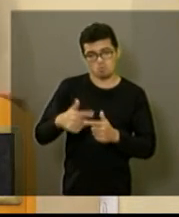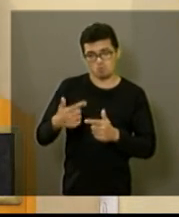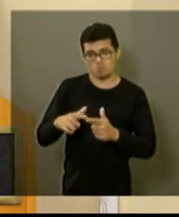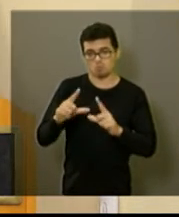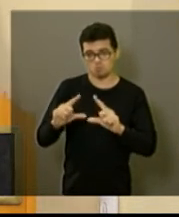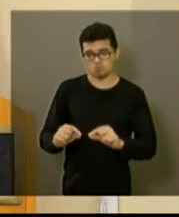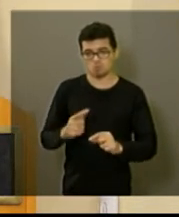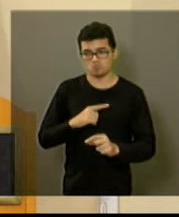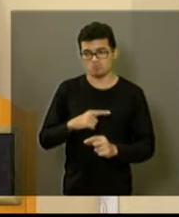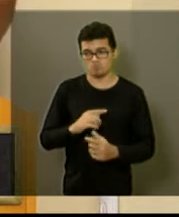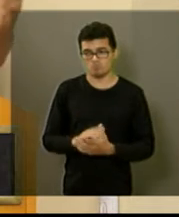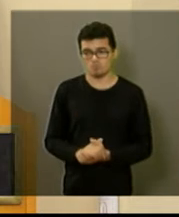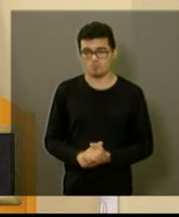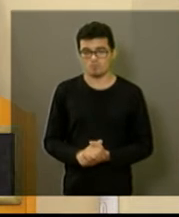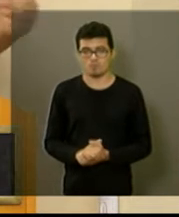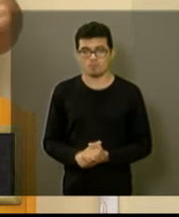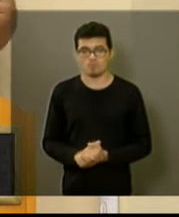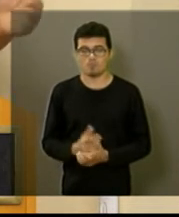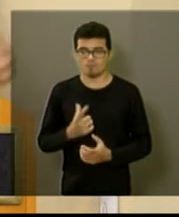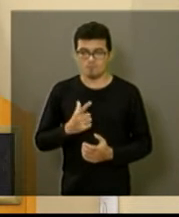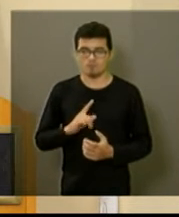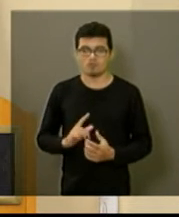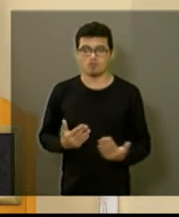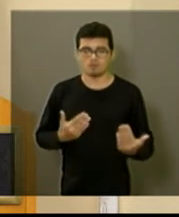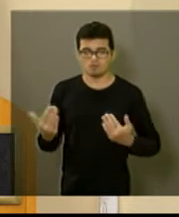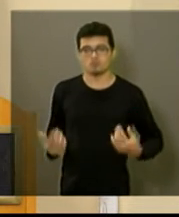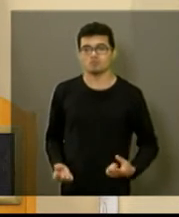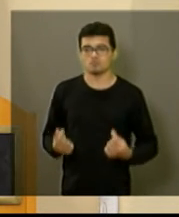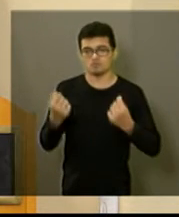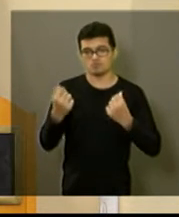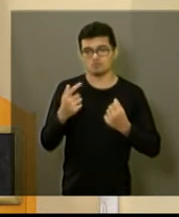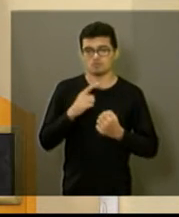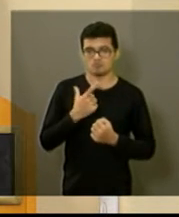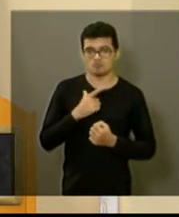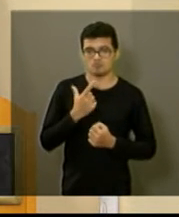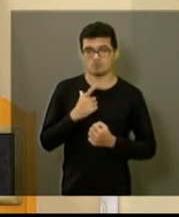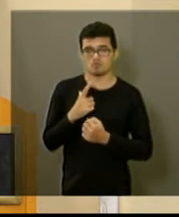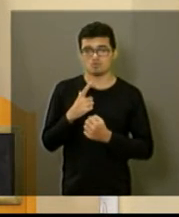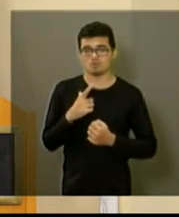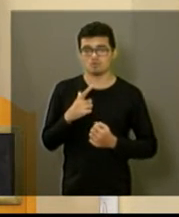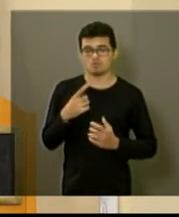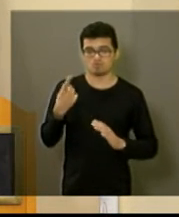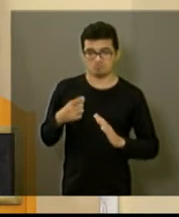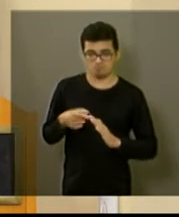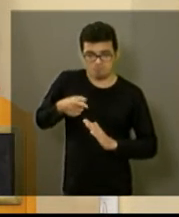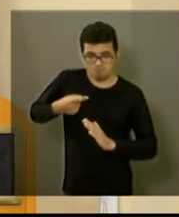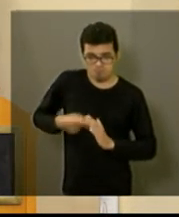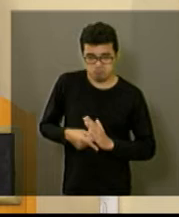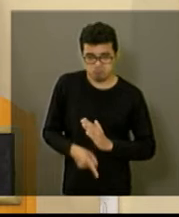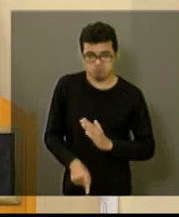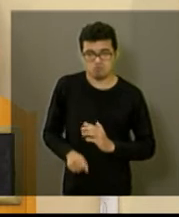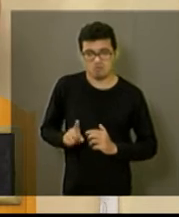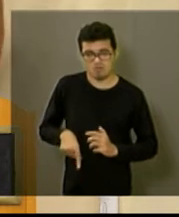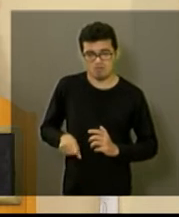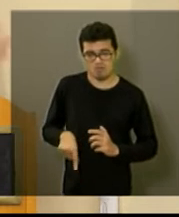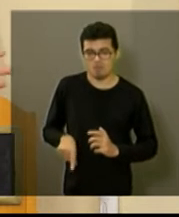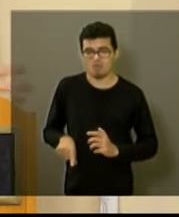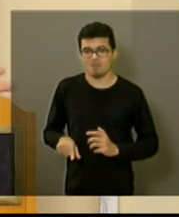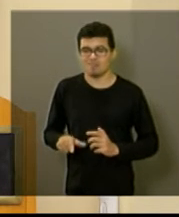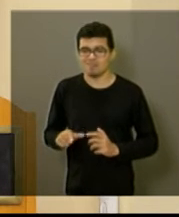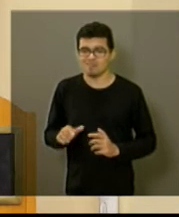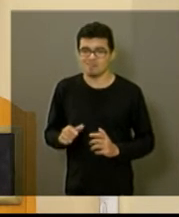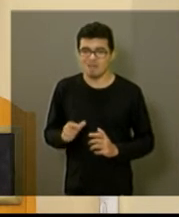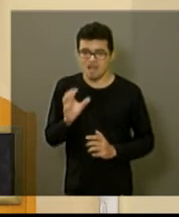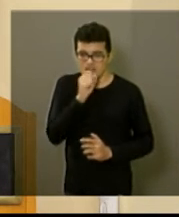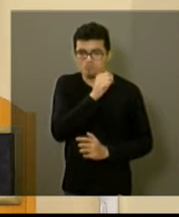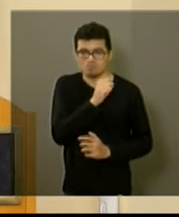prazo a gente já está a licitação em andamento agora mais uns dias aí já estaria licitando perfuração de poço é algo até certo ponto diante de outras obras